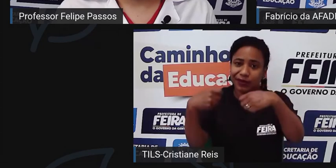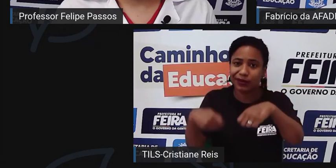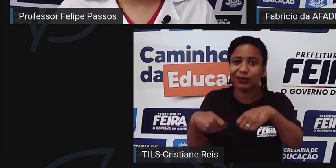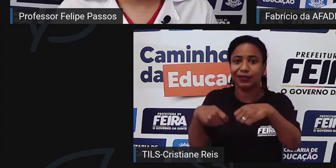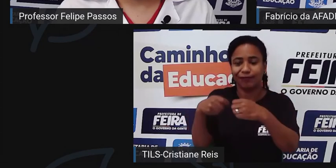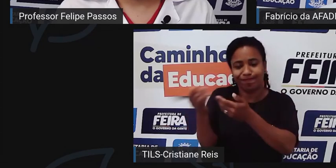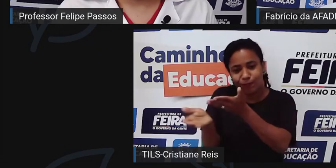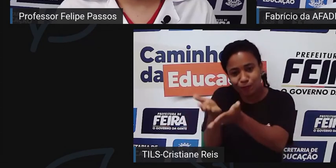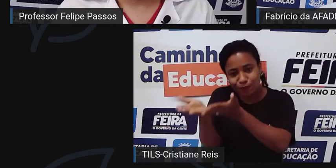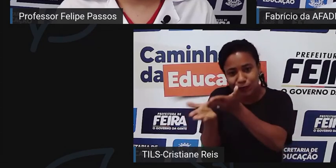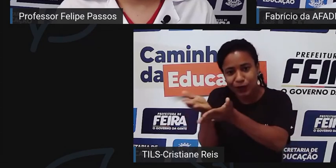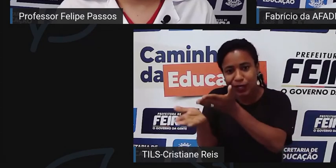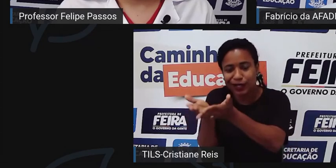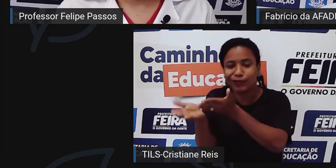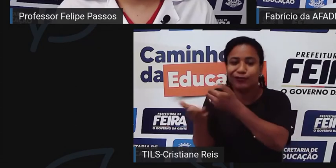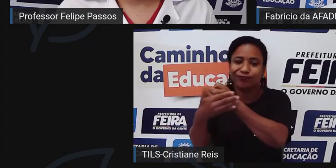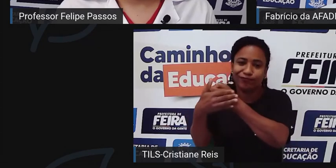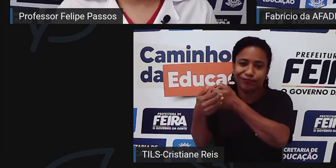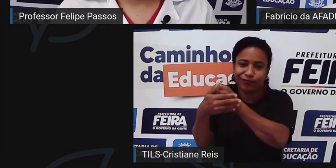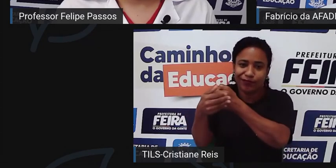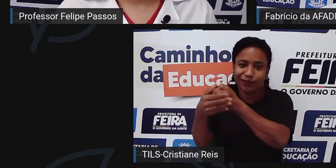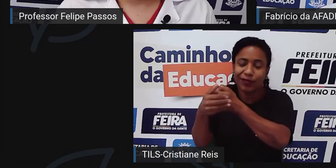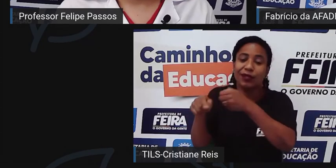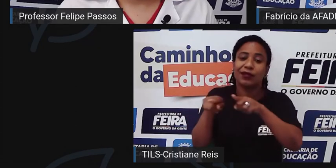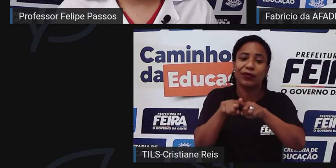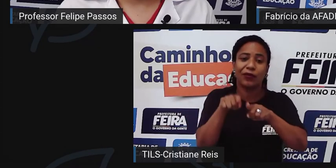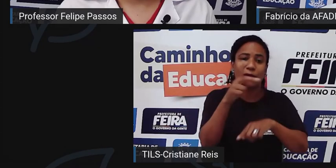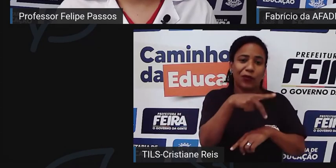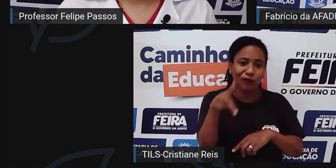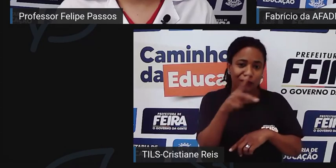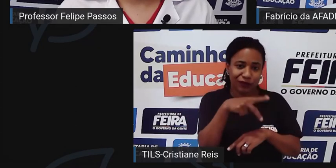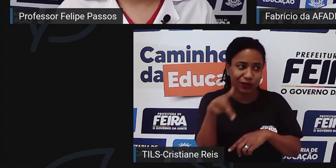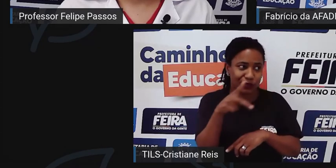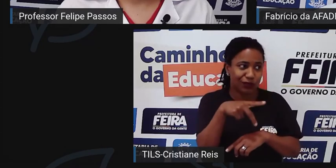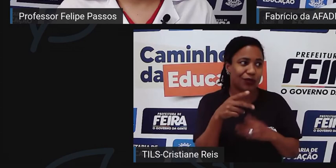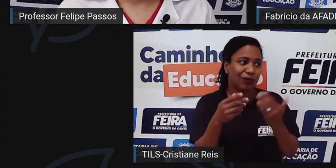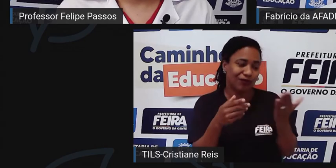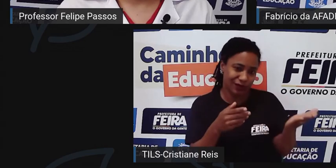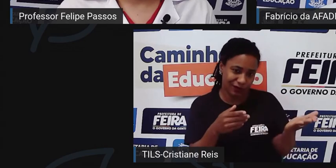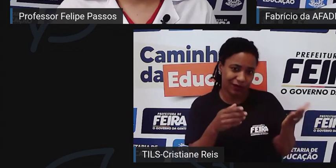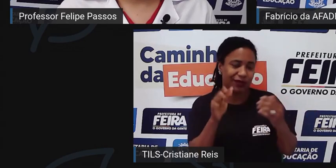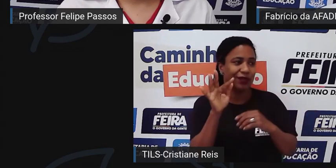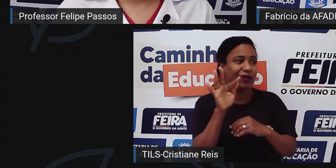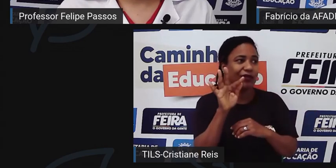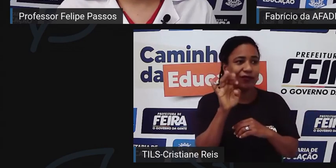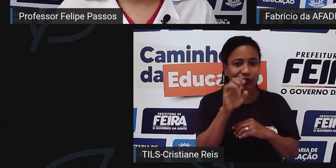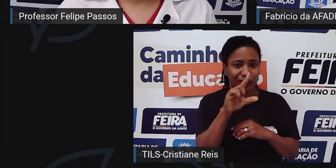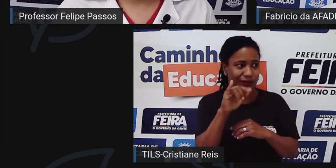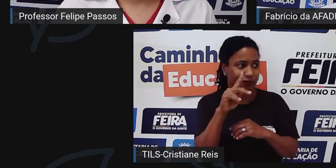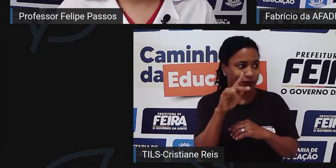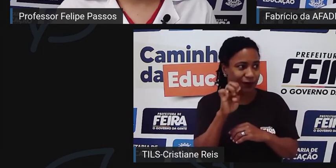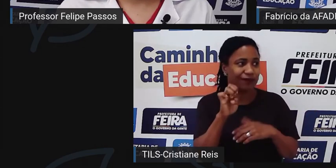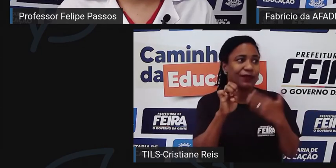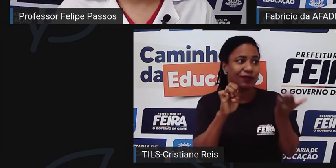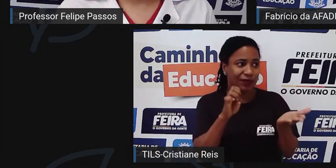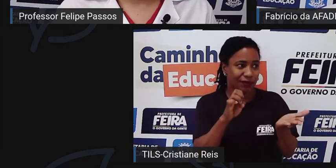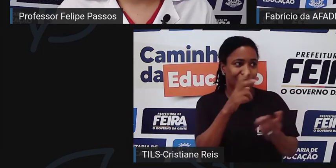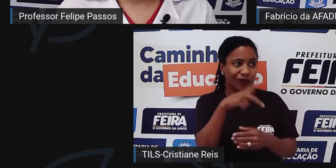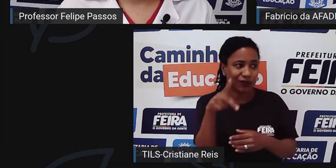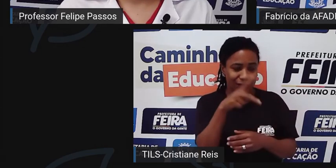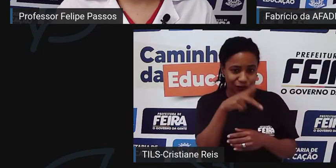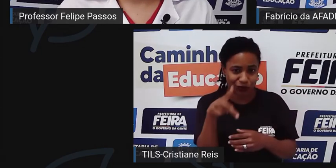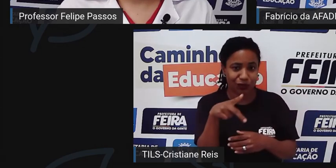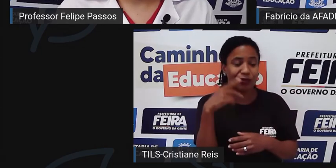especial. Como também a gente pede para os professores, né, Felipe? Como você, que é um professor que tem esse olhar